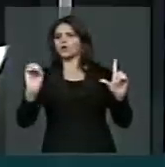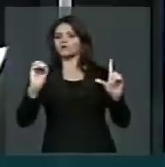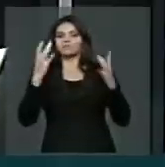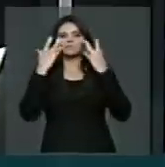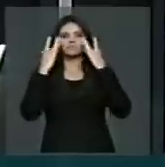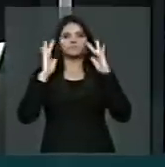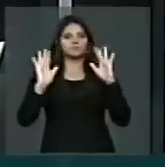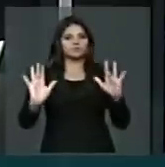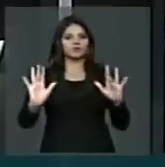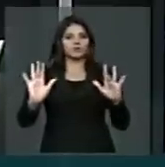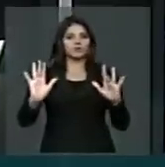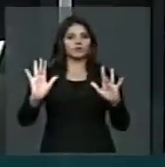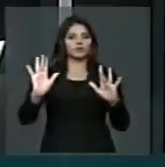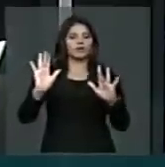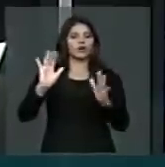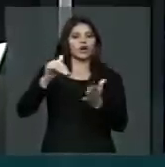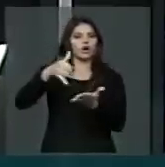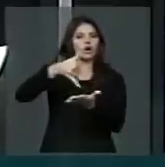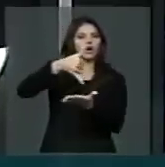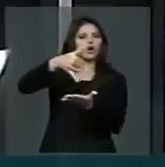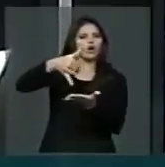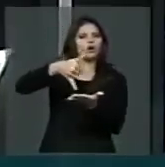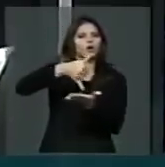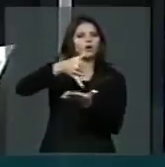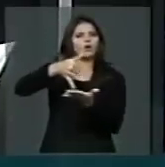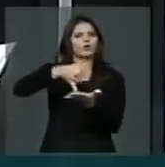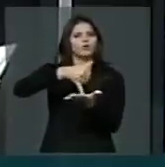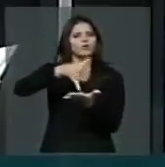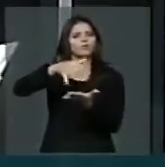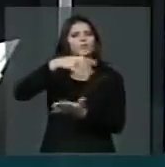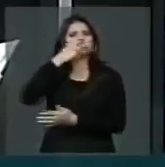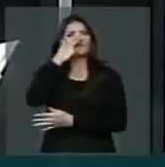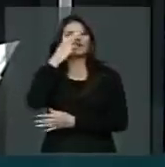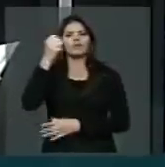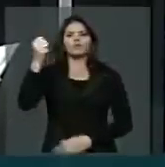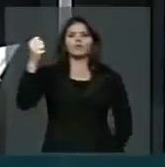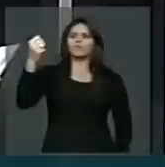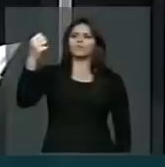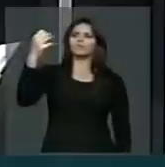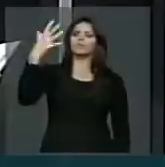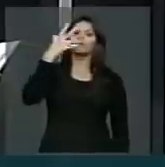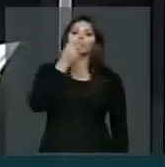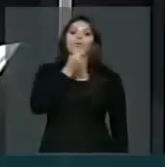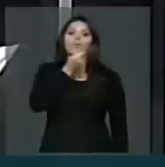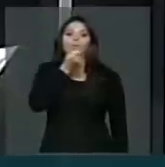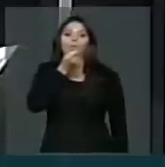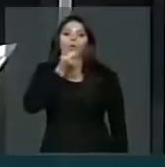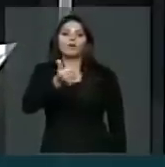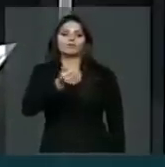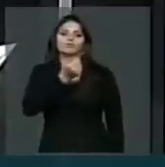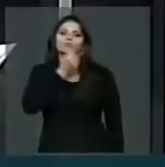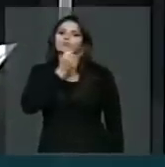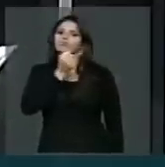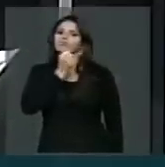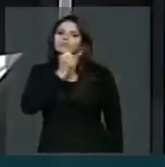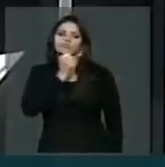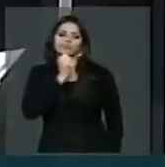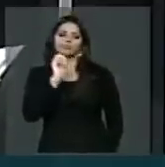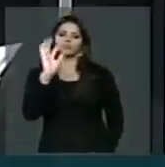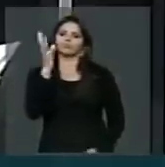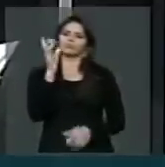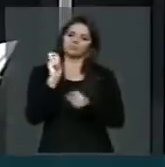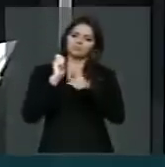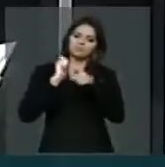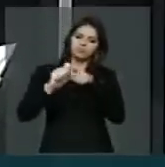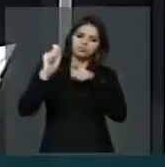Seu óleo quase se ilumina, ainda que o não toque fogo algum.